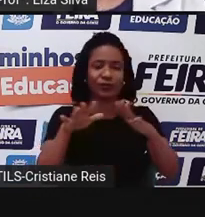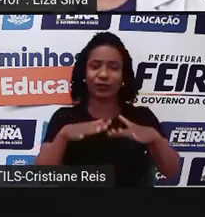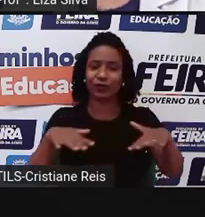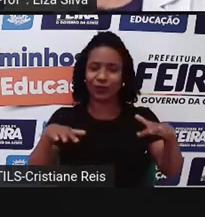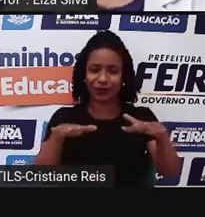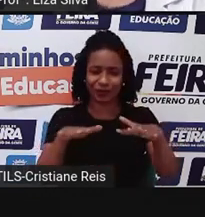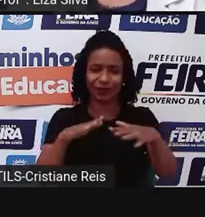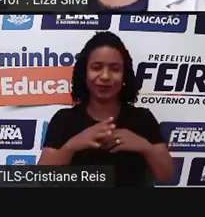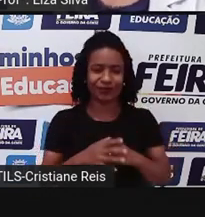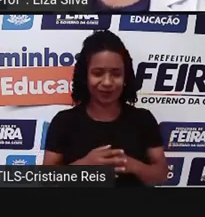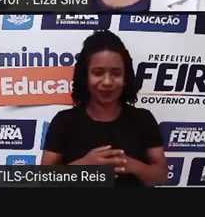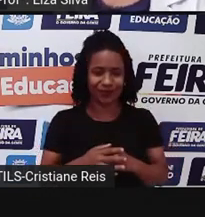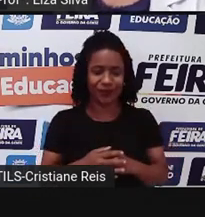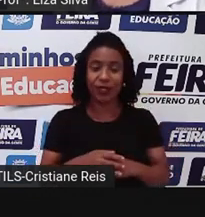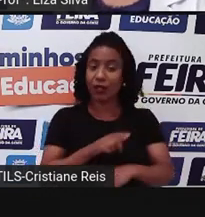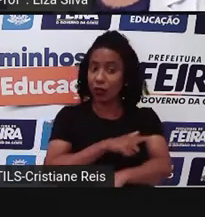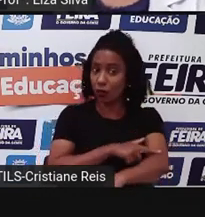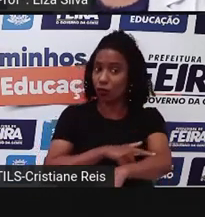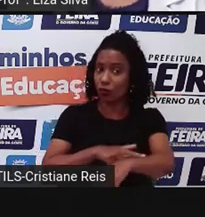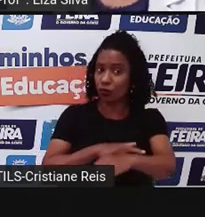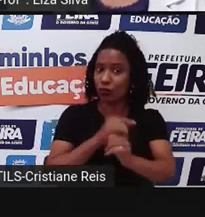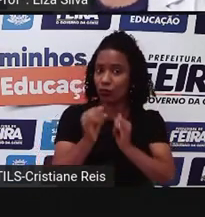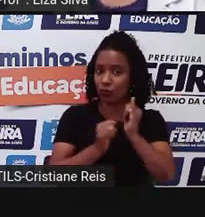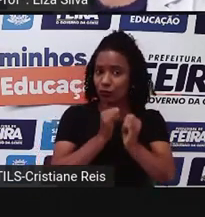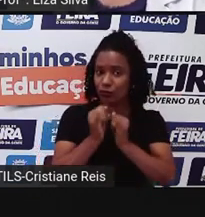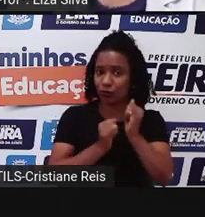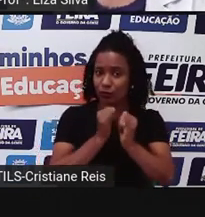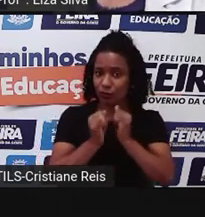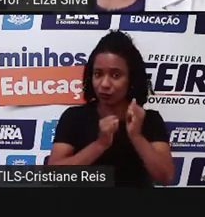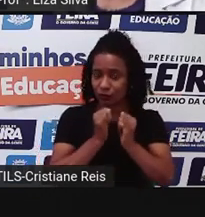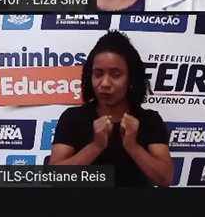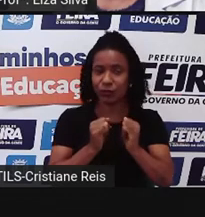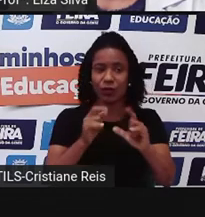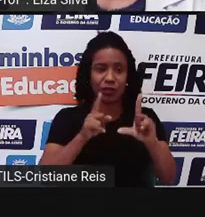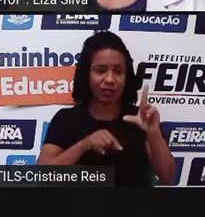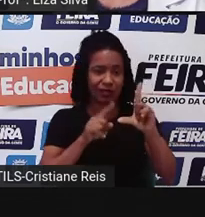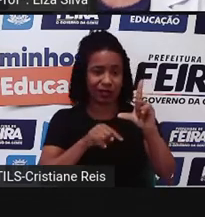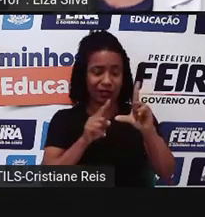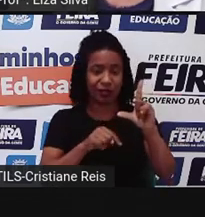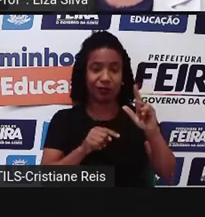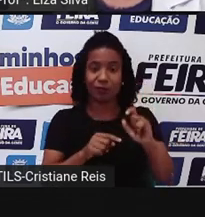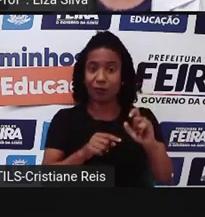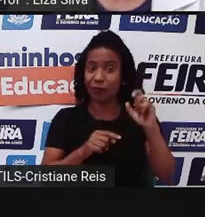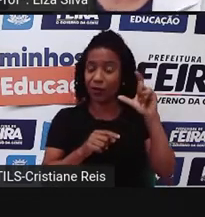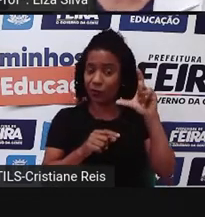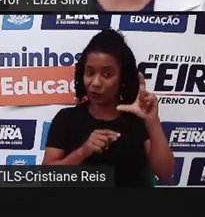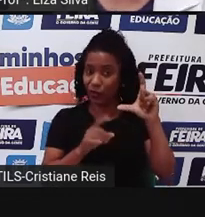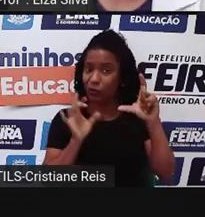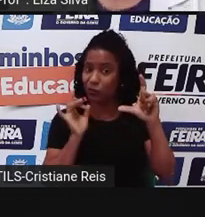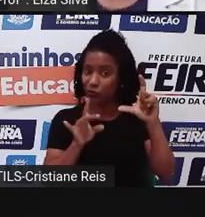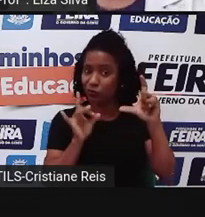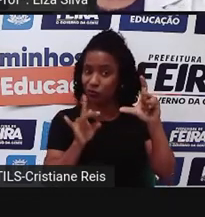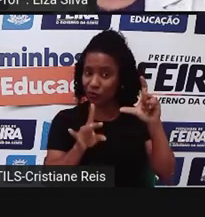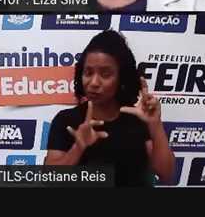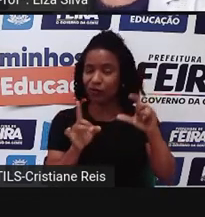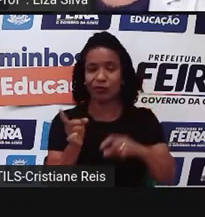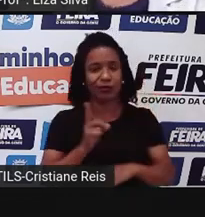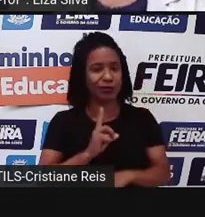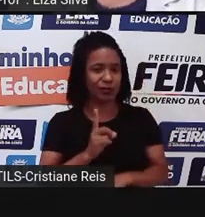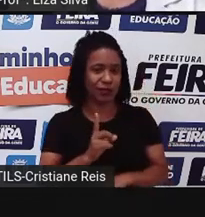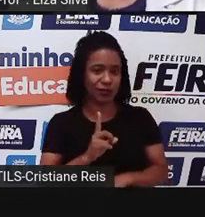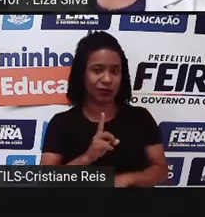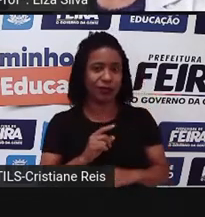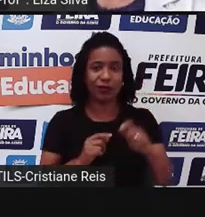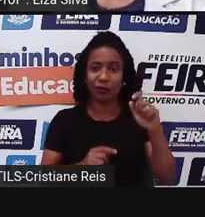ela nos ajuda a nunca escrever usando apenas letras maiúsculas. Então, essa é uma das recomendações. Por quê? O